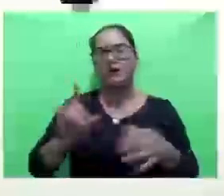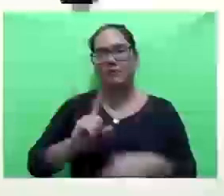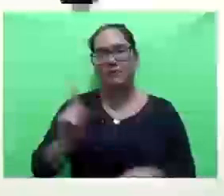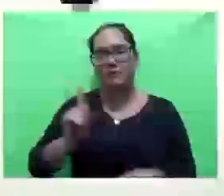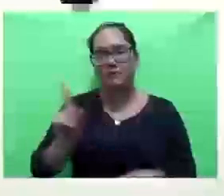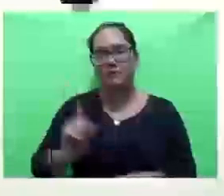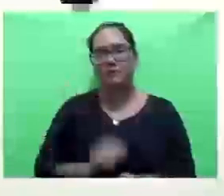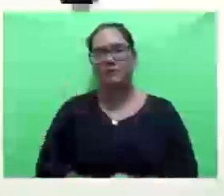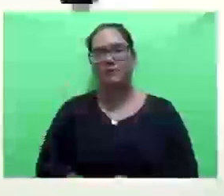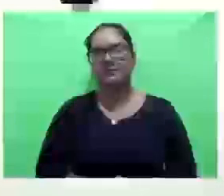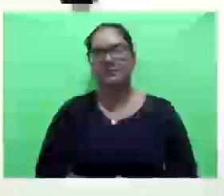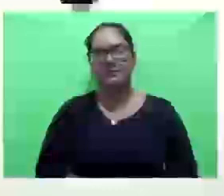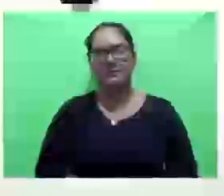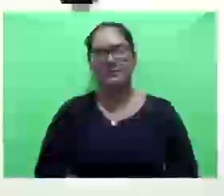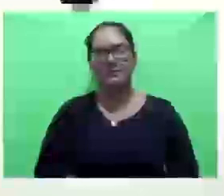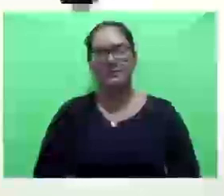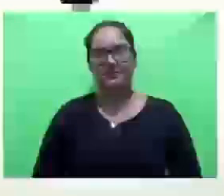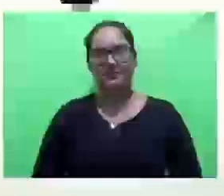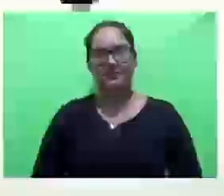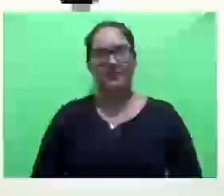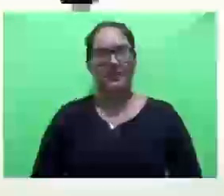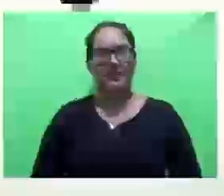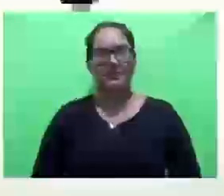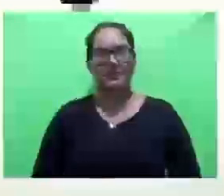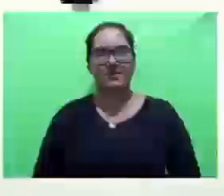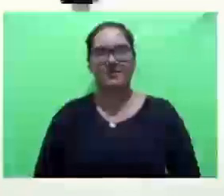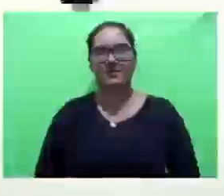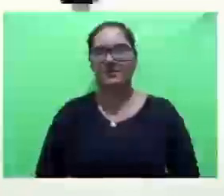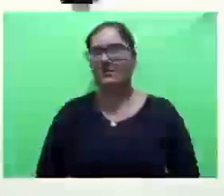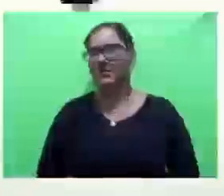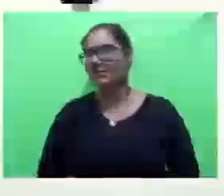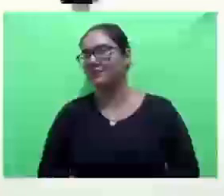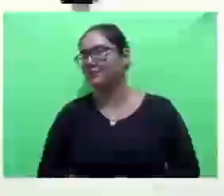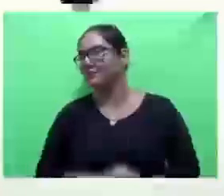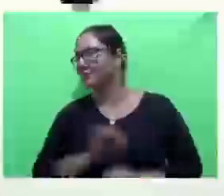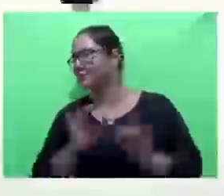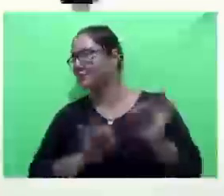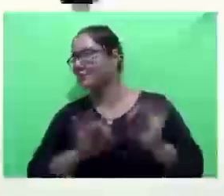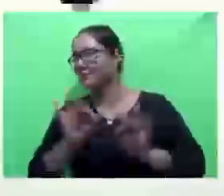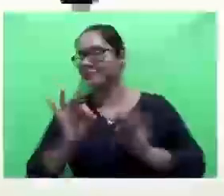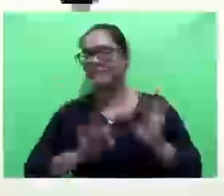Mas só fazendo esse, até brincando, porque não tem mais espaço para isso.